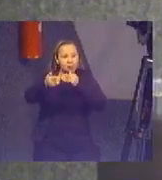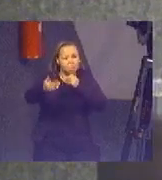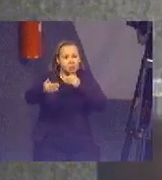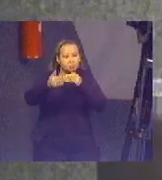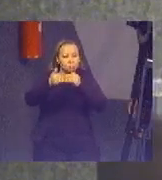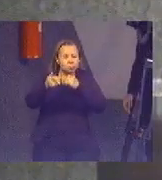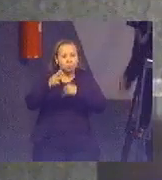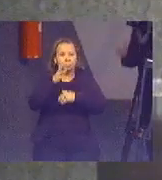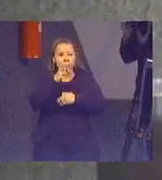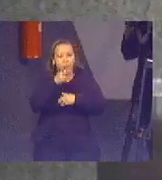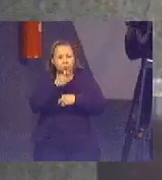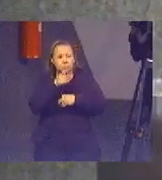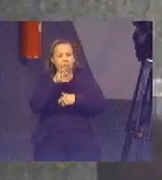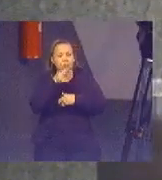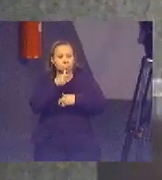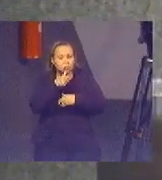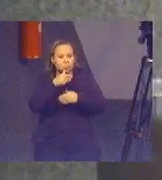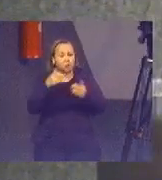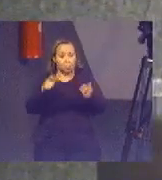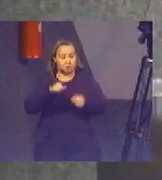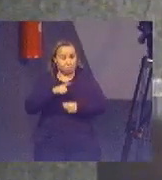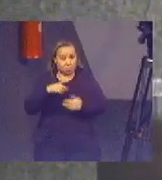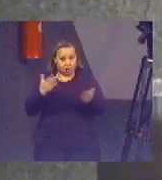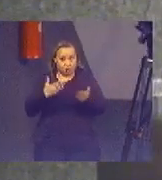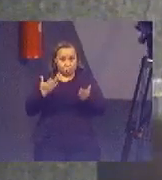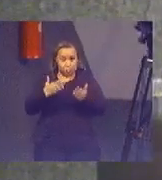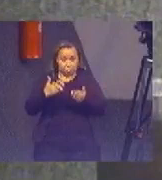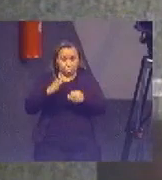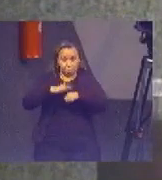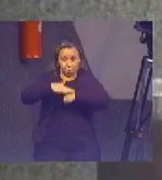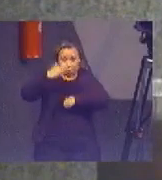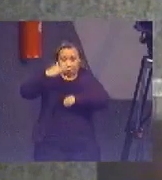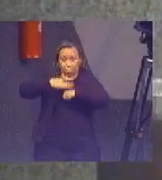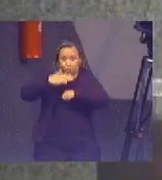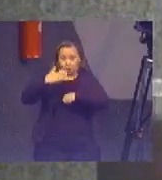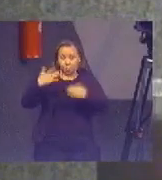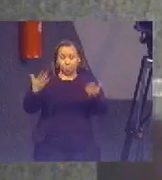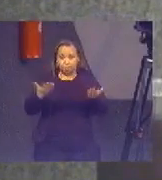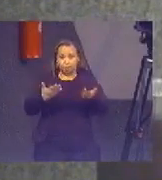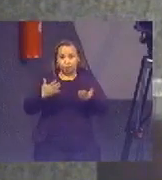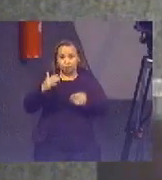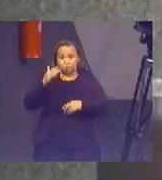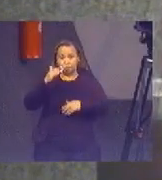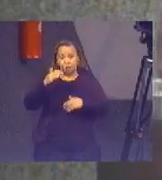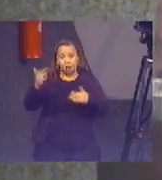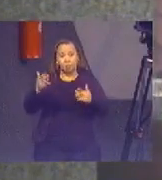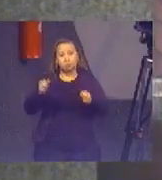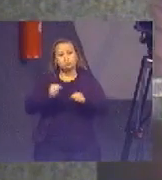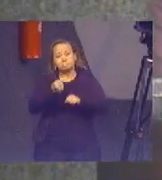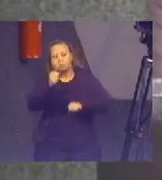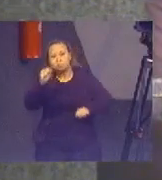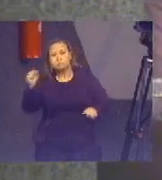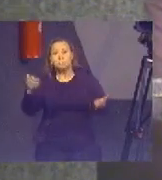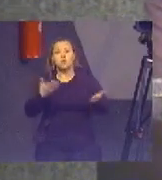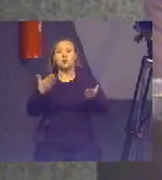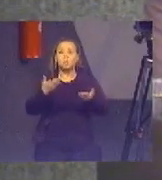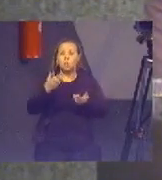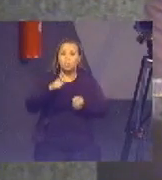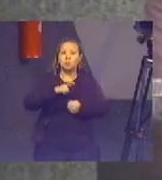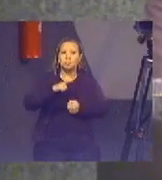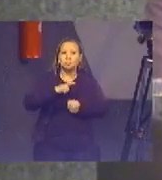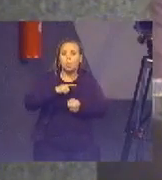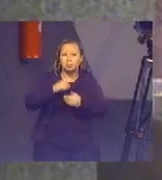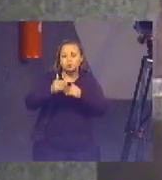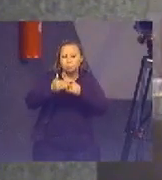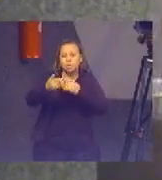nosso ordenamento jurídico, o maior dele, que seja transversal, é o nosso plano plurianual, que tem o período máximo